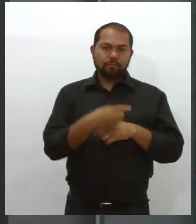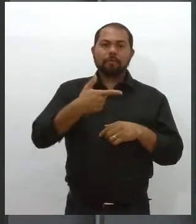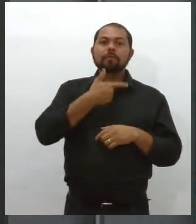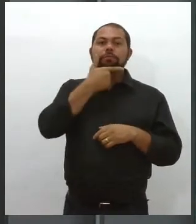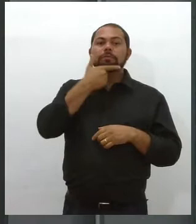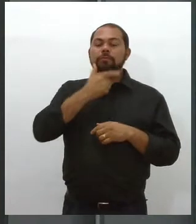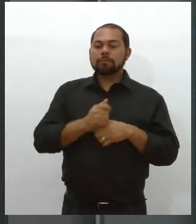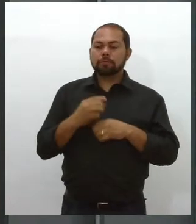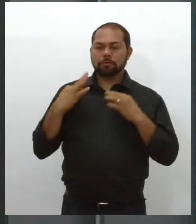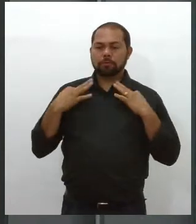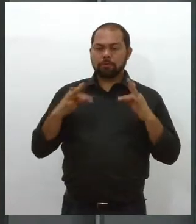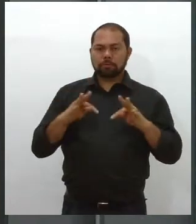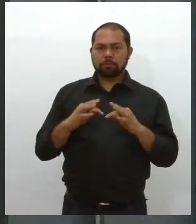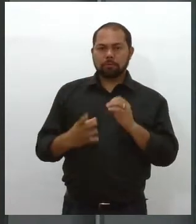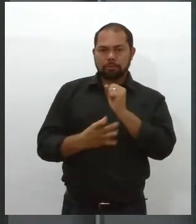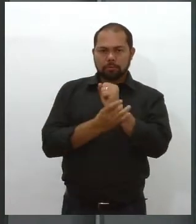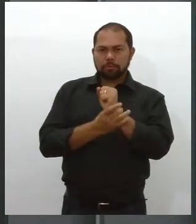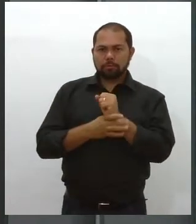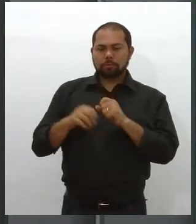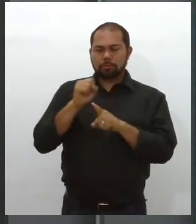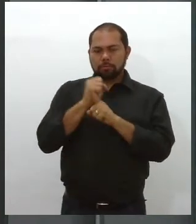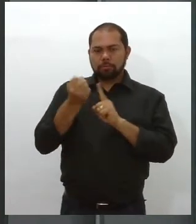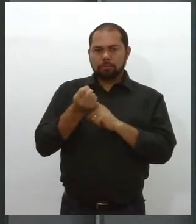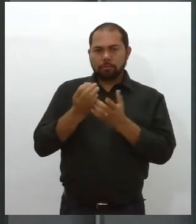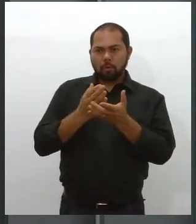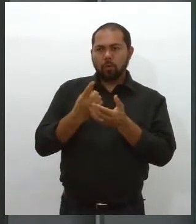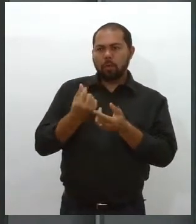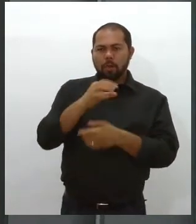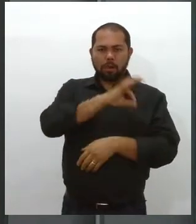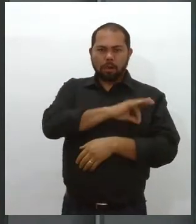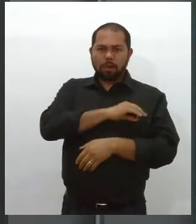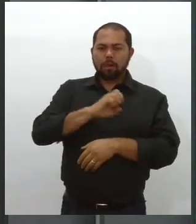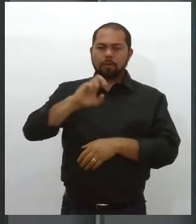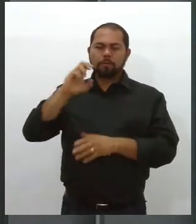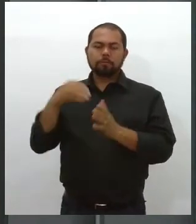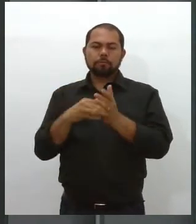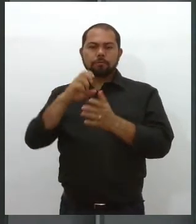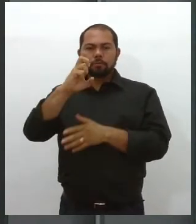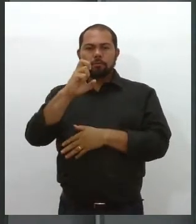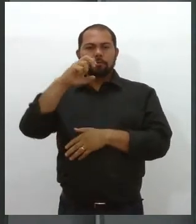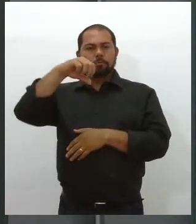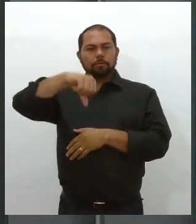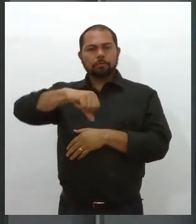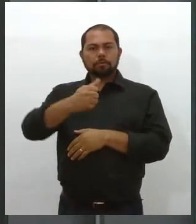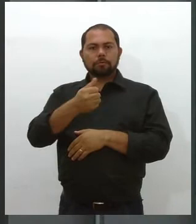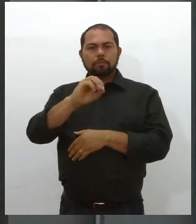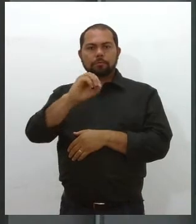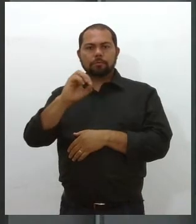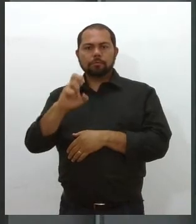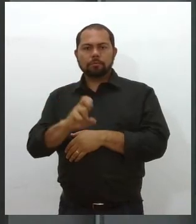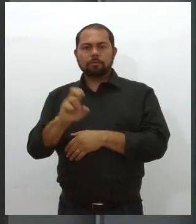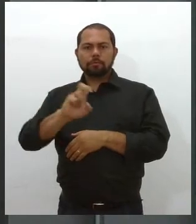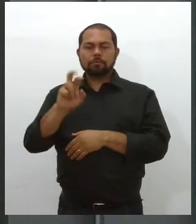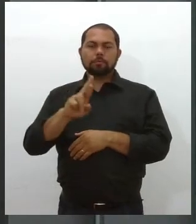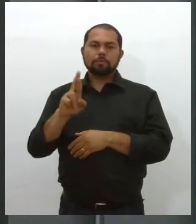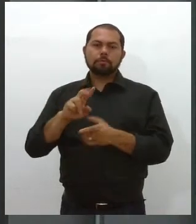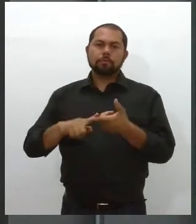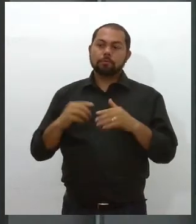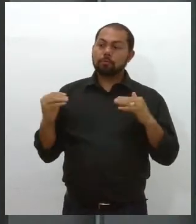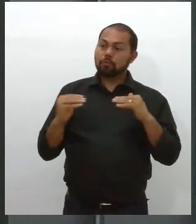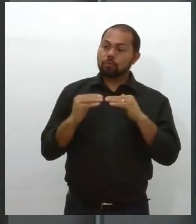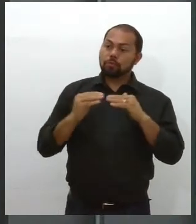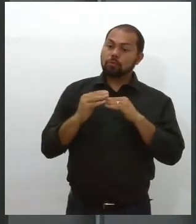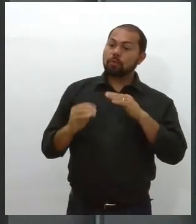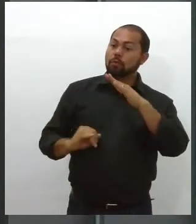A remuneração bruta inicial é até R$ 5.905,00. De acordo com o órgão, objetivo é